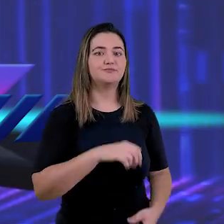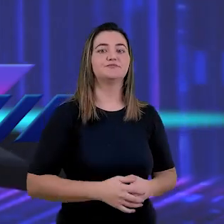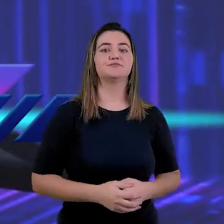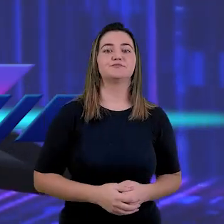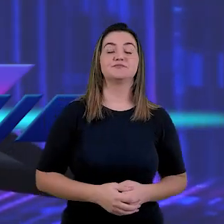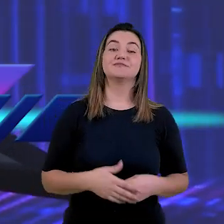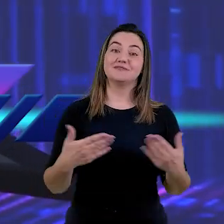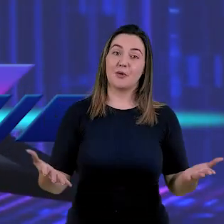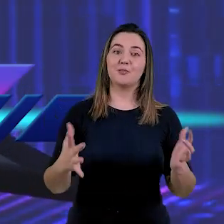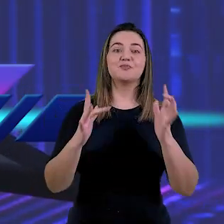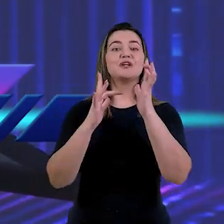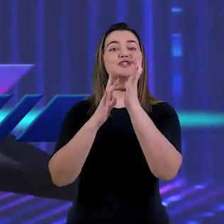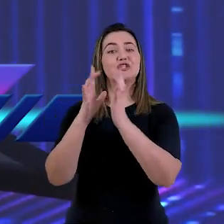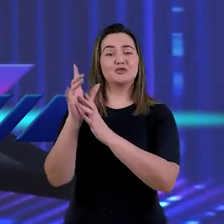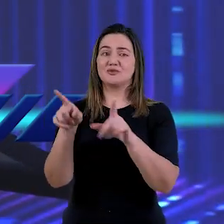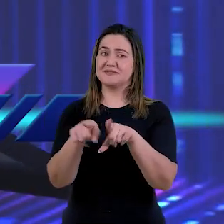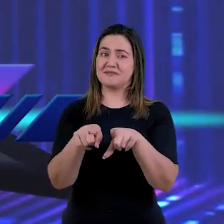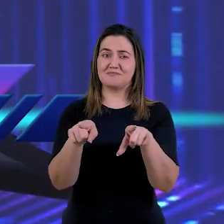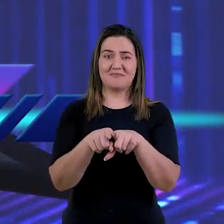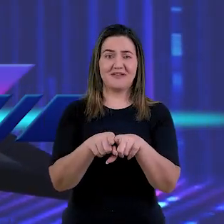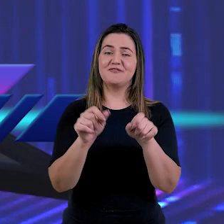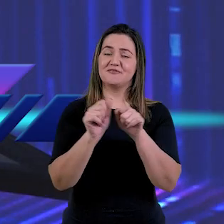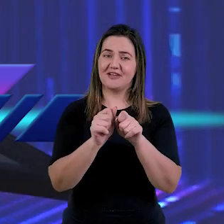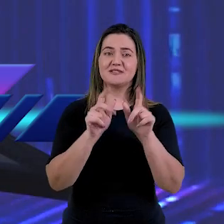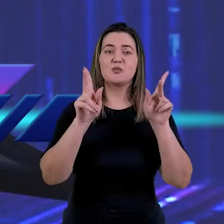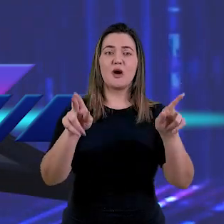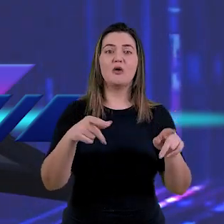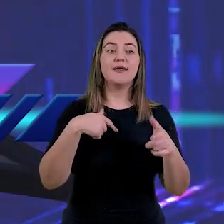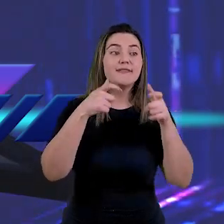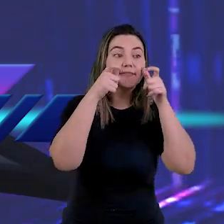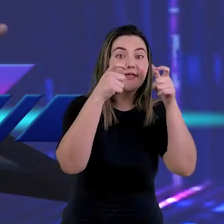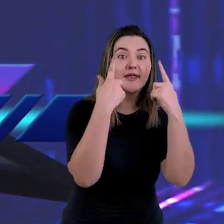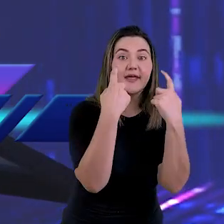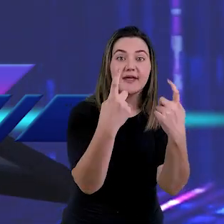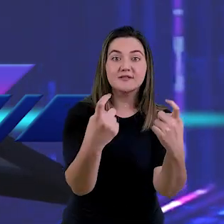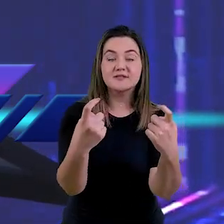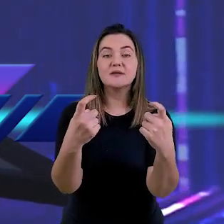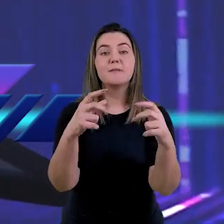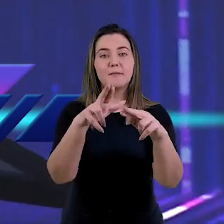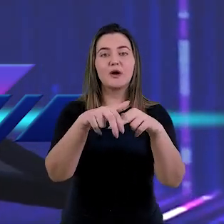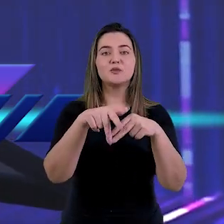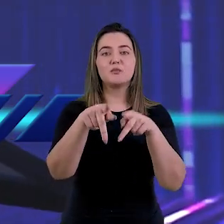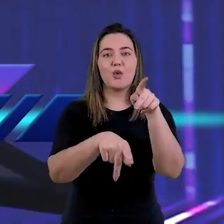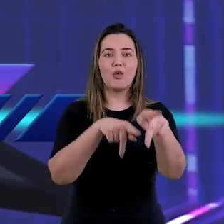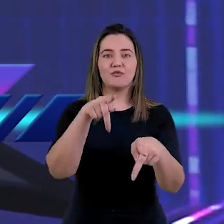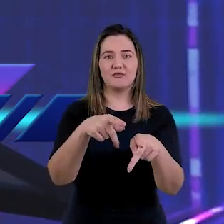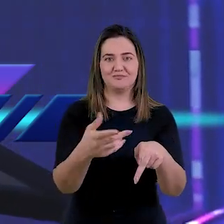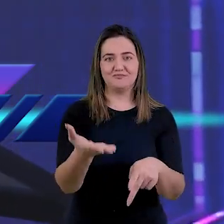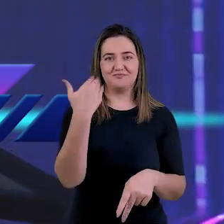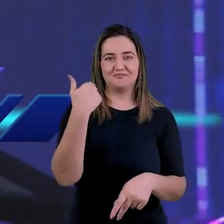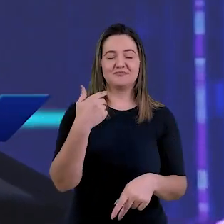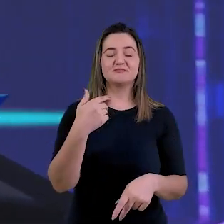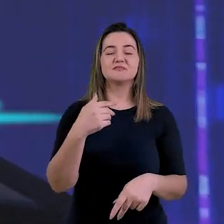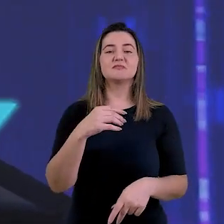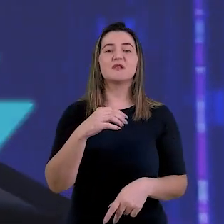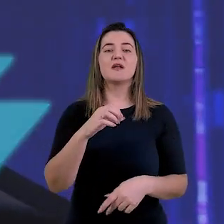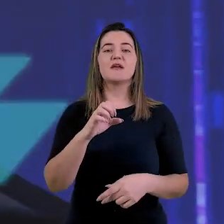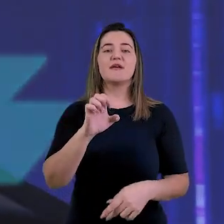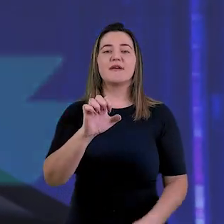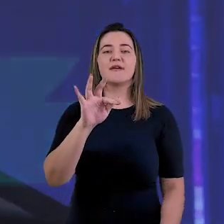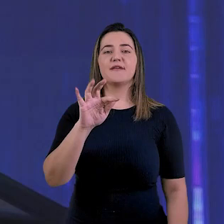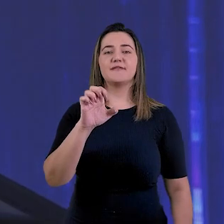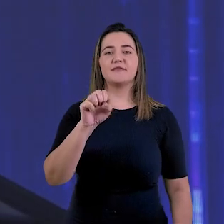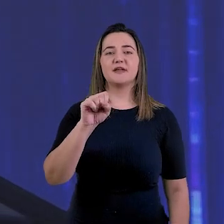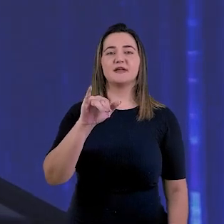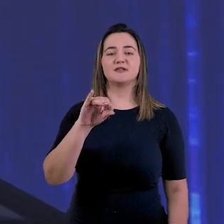noiva. Jesus demonstrou um interesse enorme por sua igreja. Vamos ao livro de Efésios, no